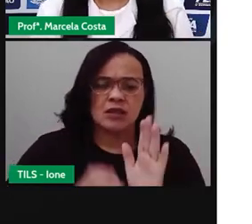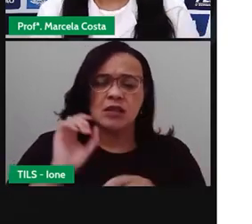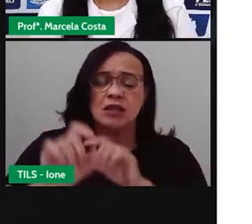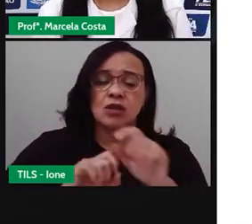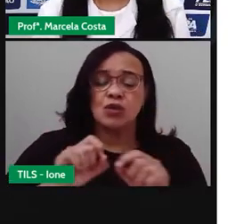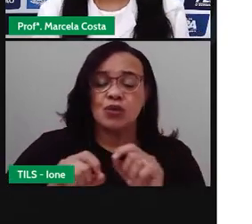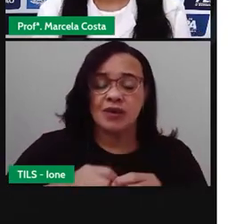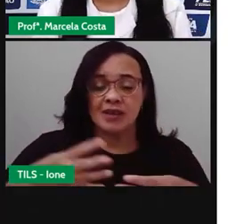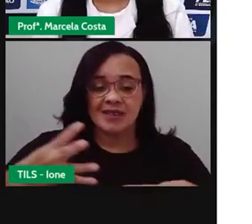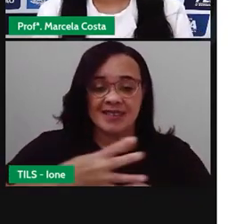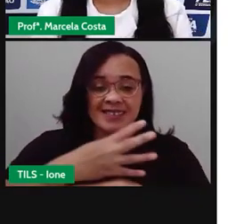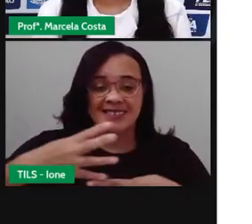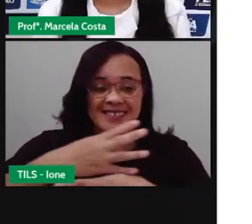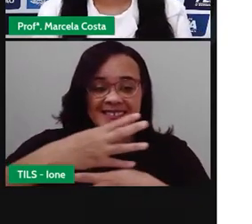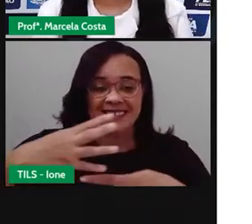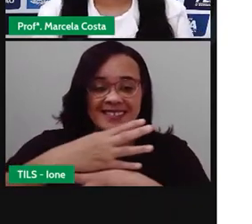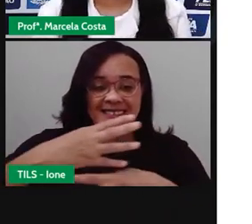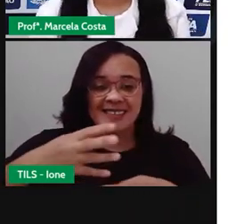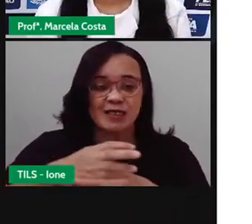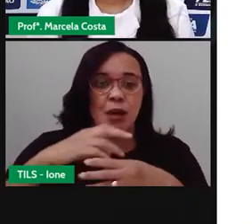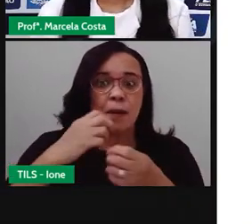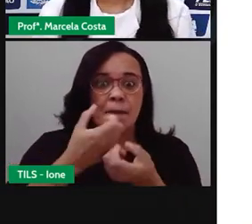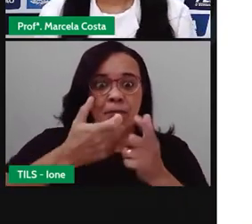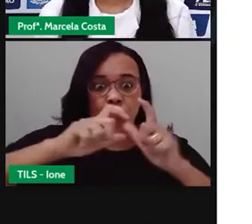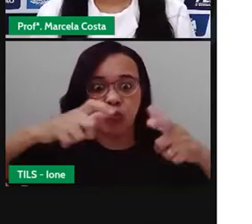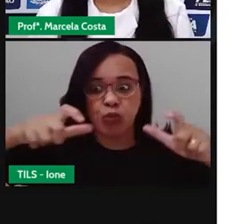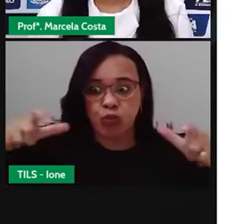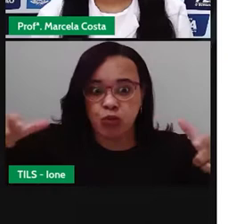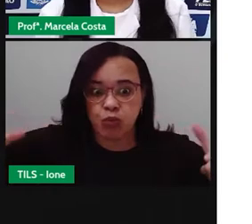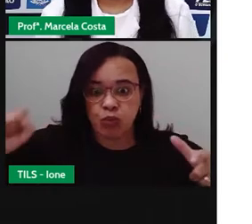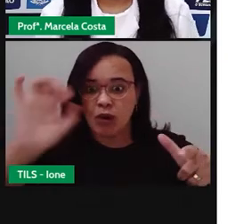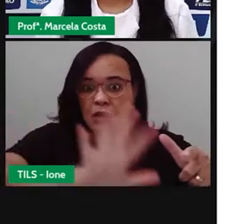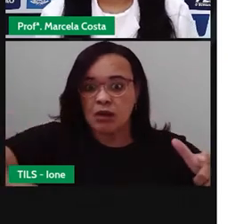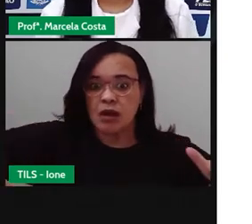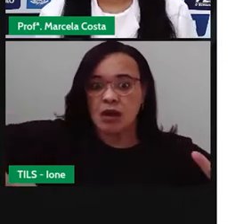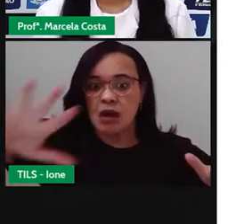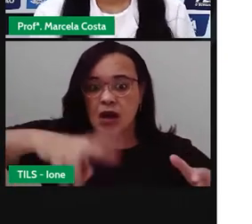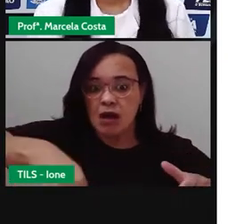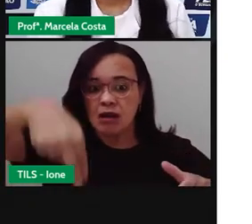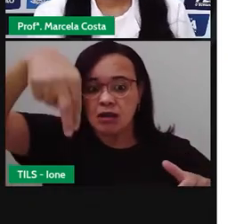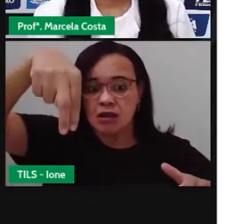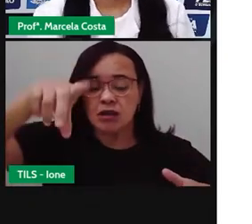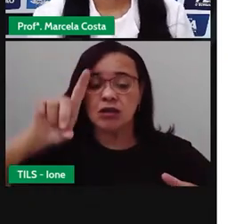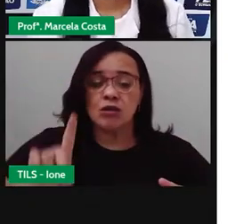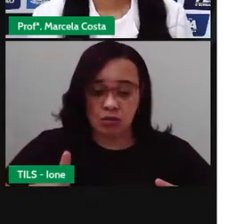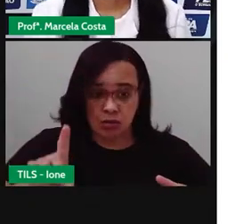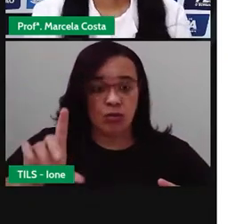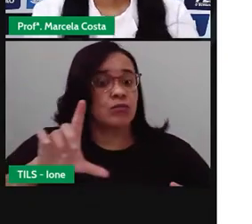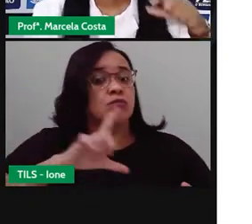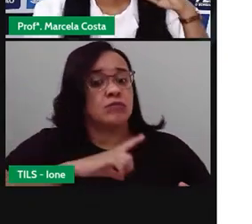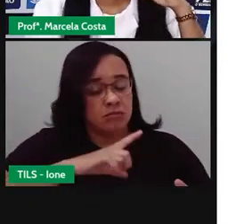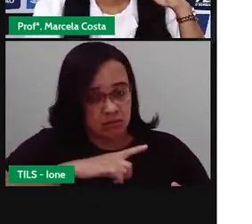cidade por ser um dos maiores da região norte-nordeste. Então,